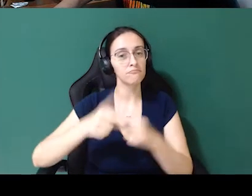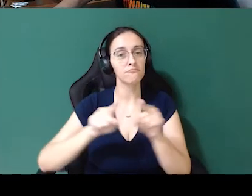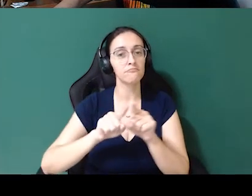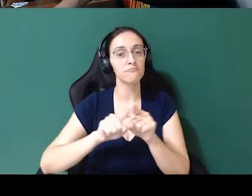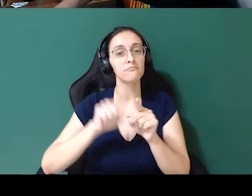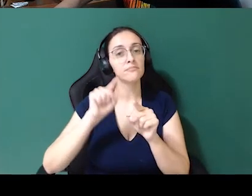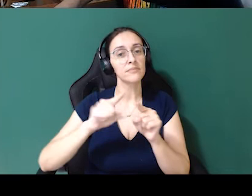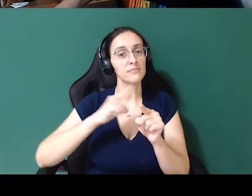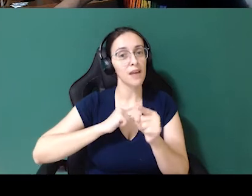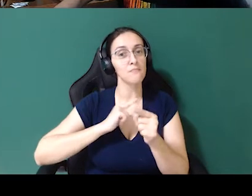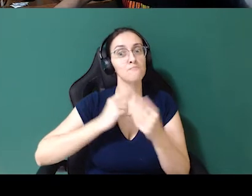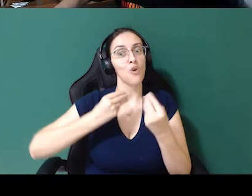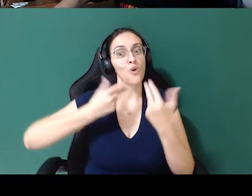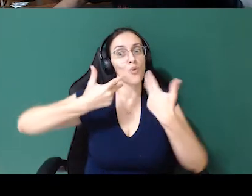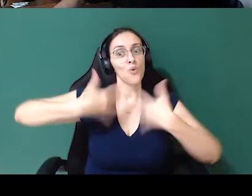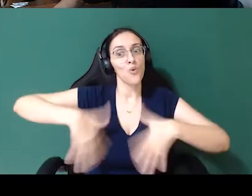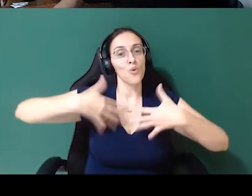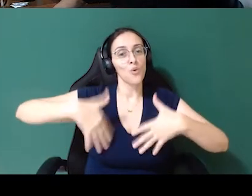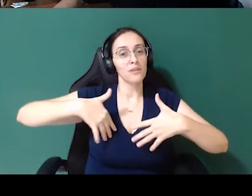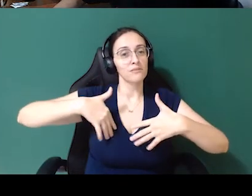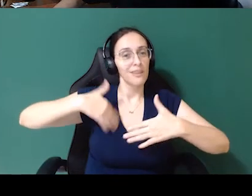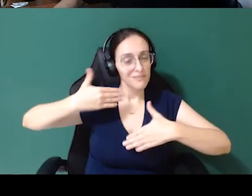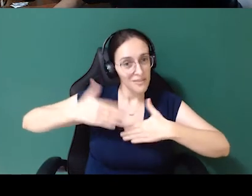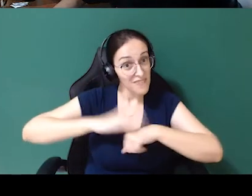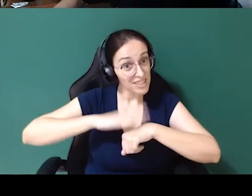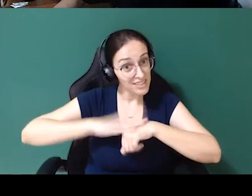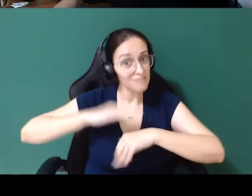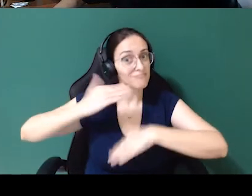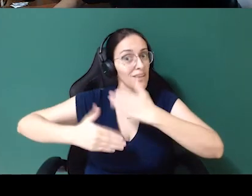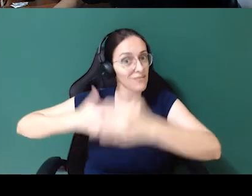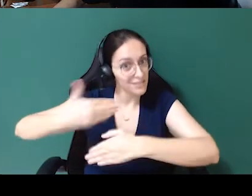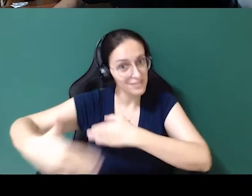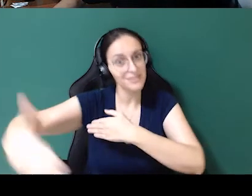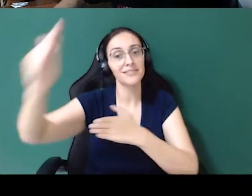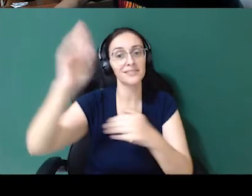tem bastante coisa para a gente fazer, e muita coisa para a gente avançar ainda, como as meninas falaram.